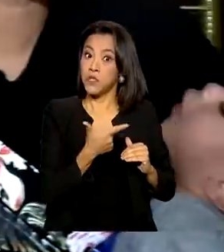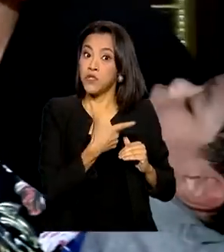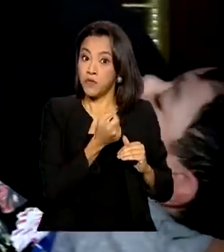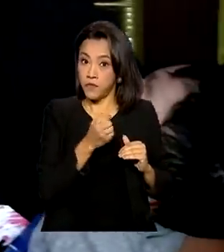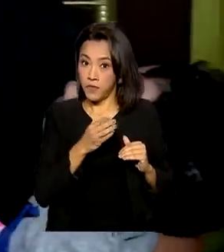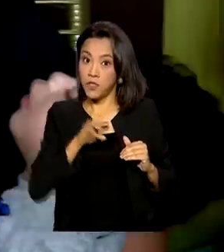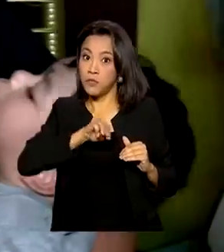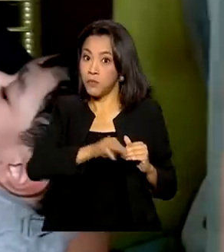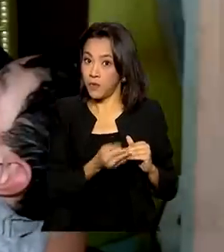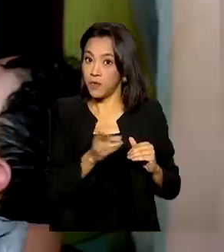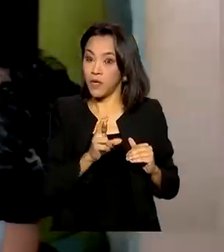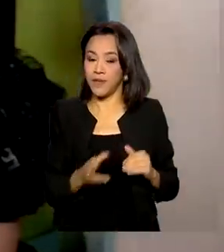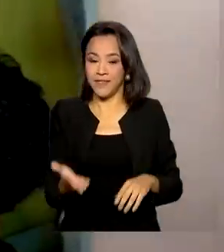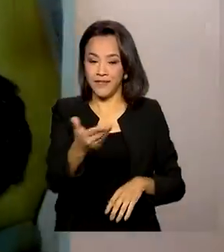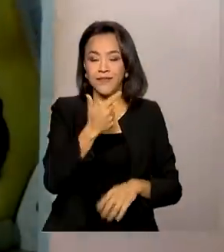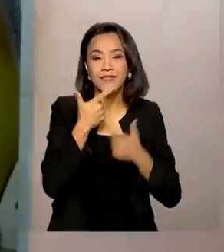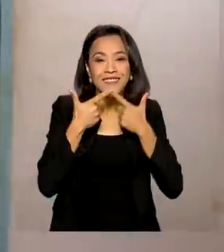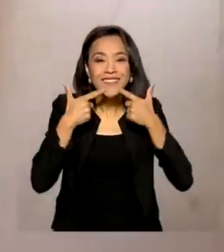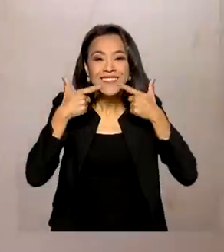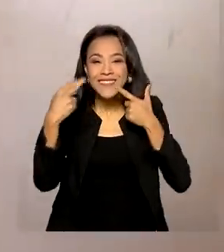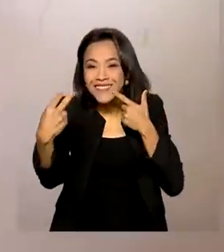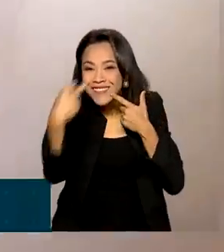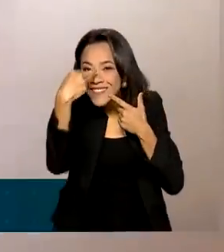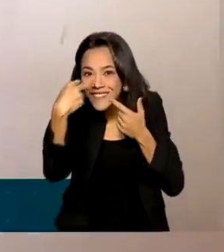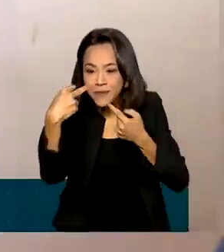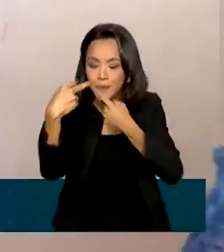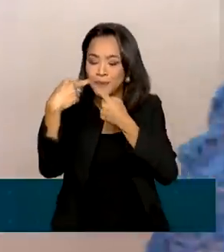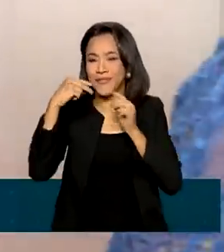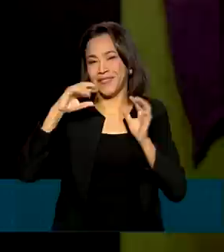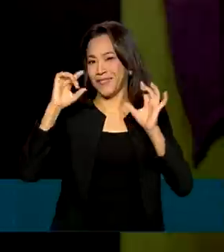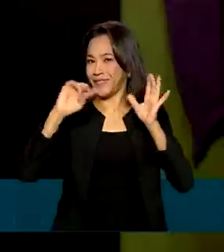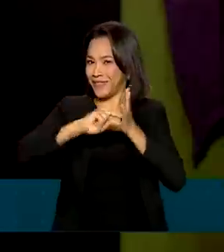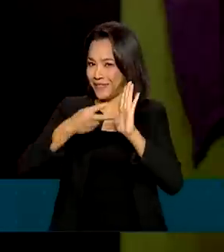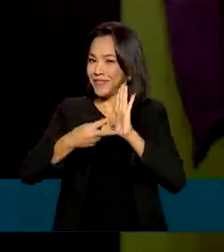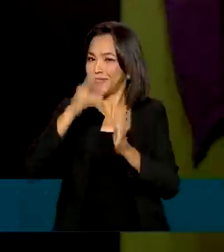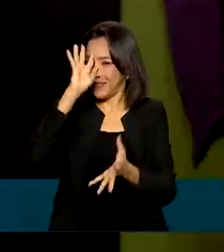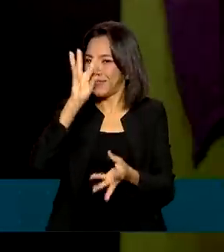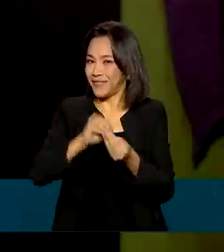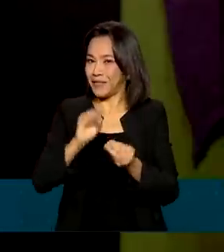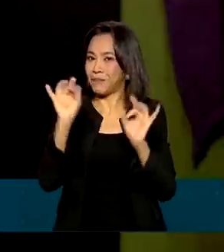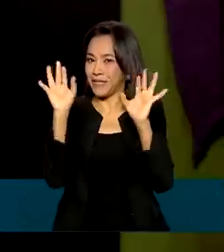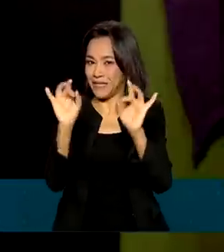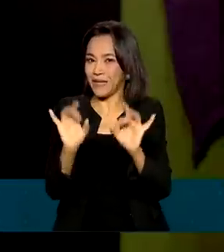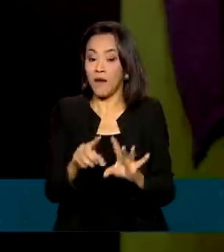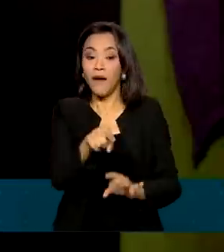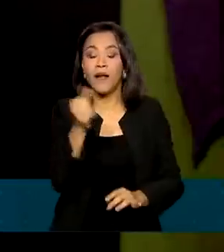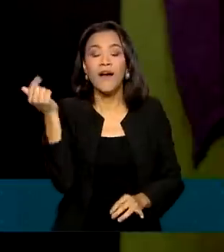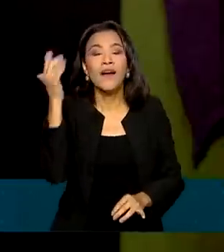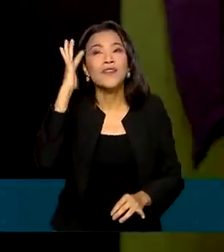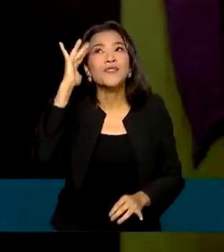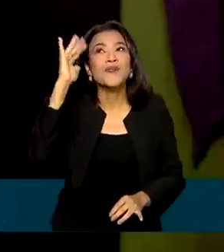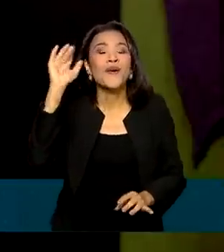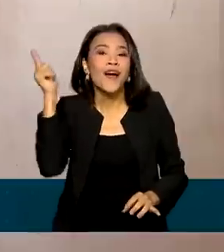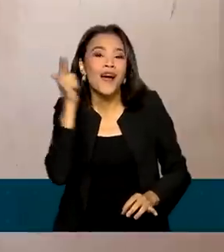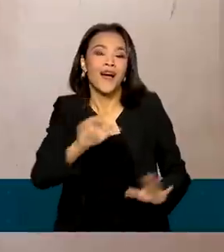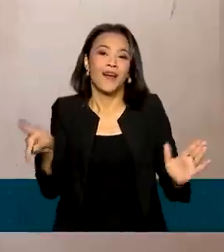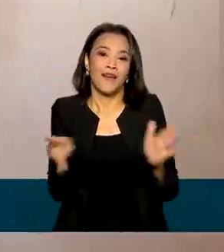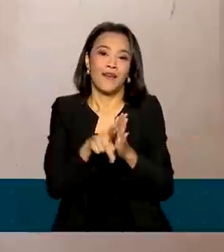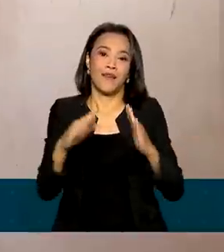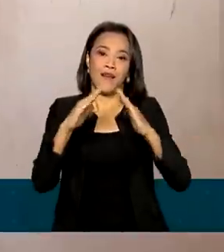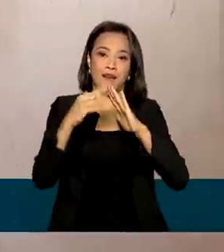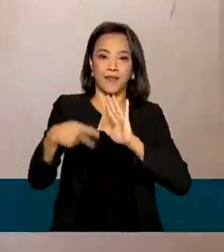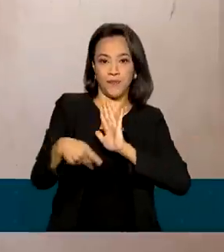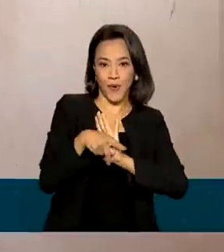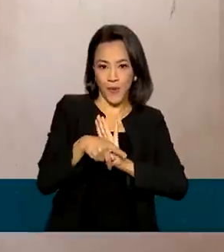O sorriso no rosto da Sueli tem um significado especial. É que ela acaba de realizar o sonho da casa própria. É a